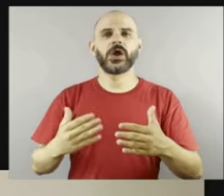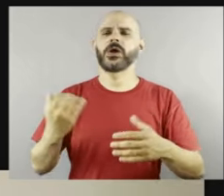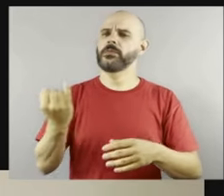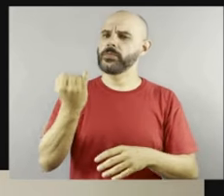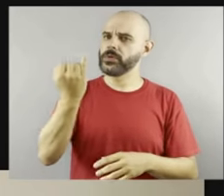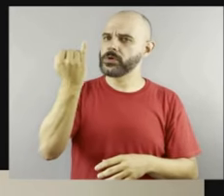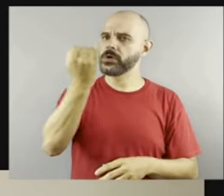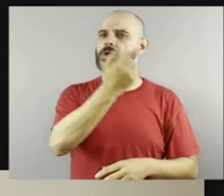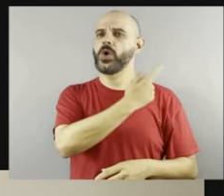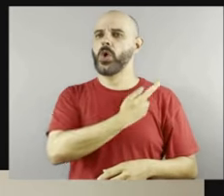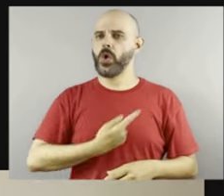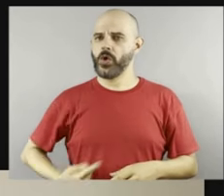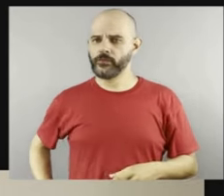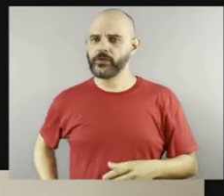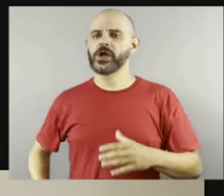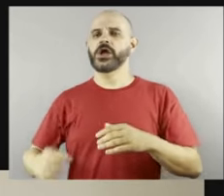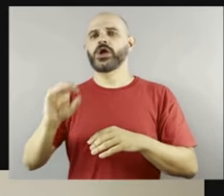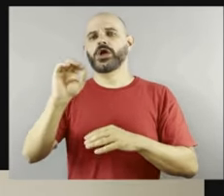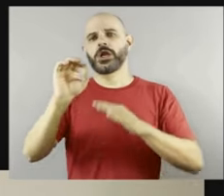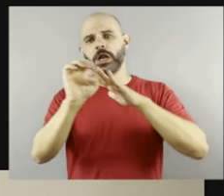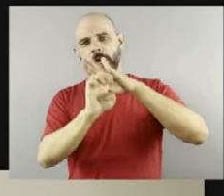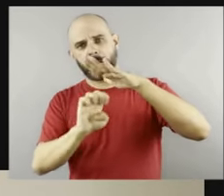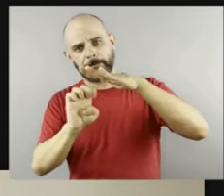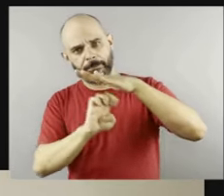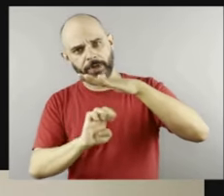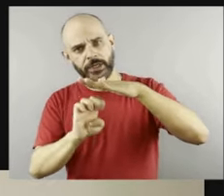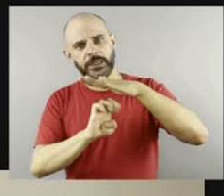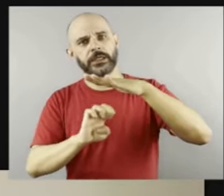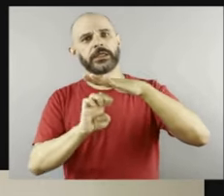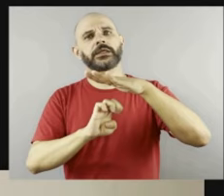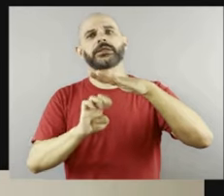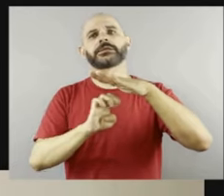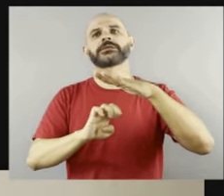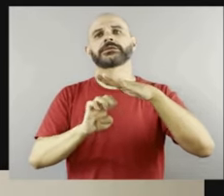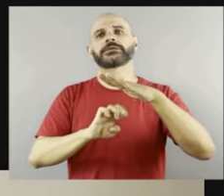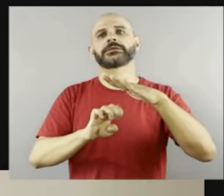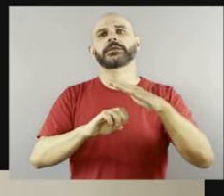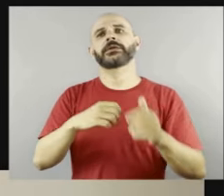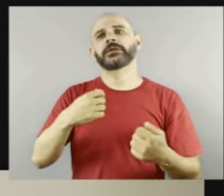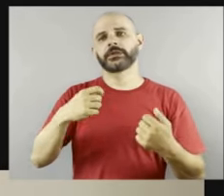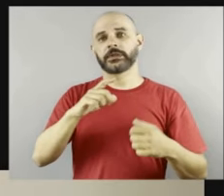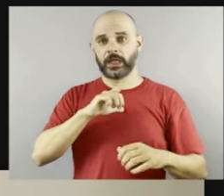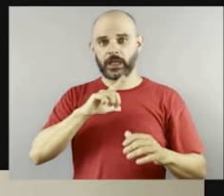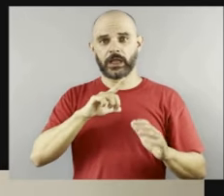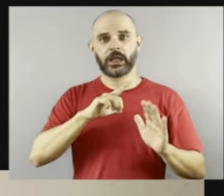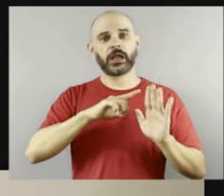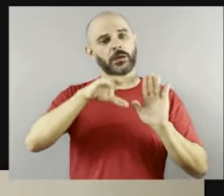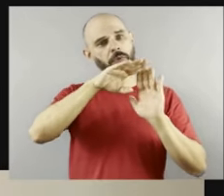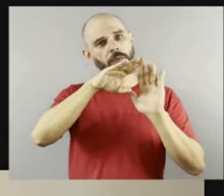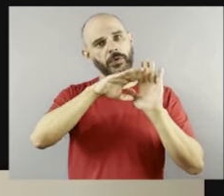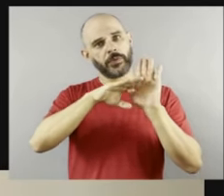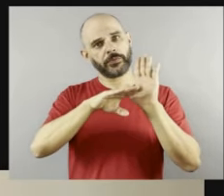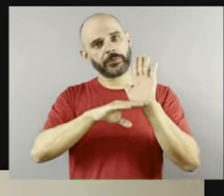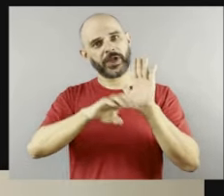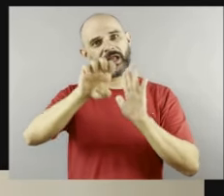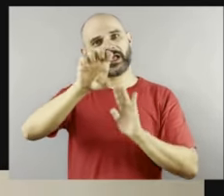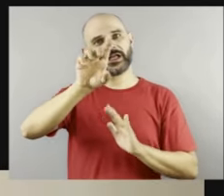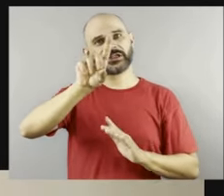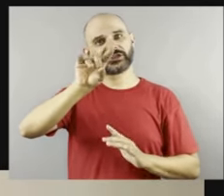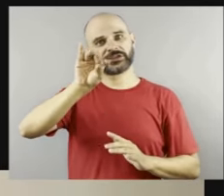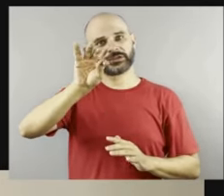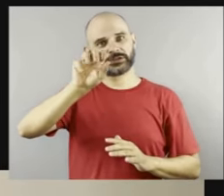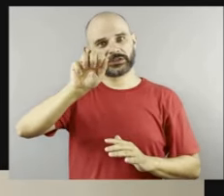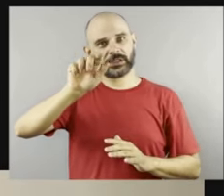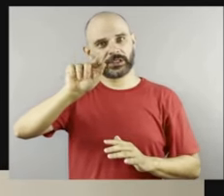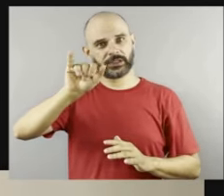né? Porque daí muitos editais precisam que as empresas também acreditem que essas pessoas, que essas minorias, seja